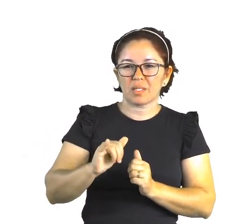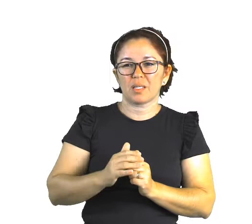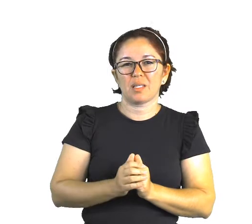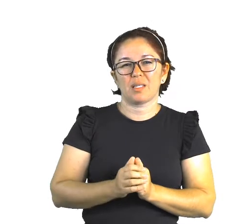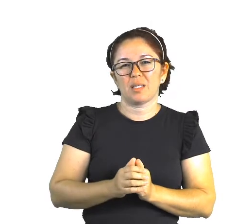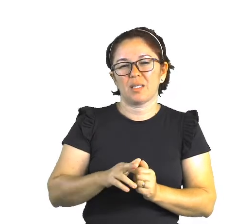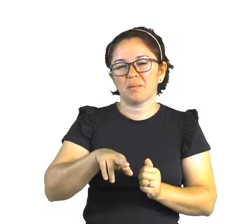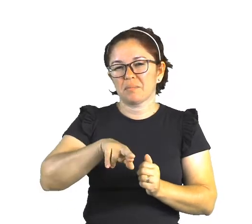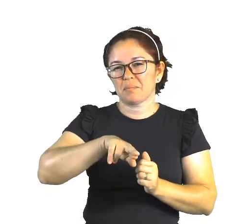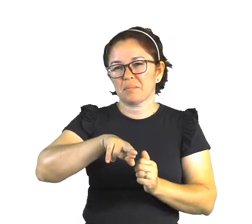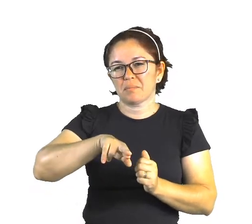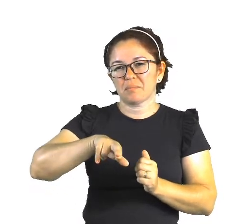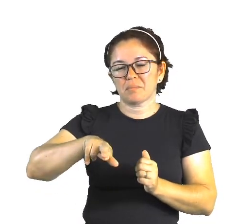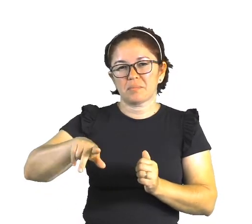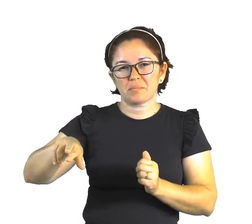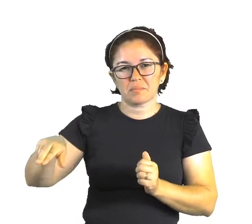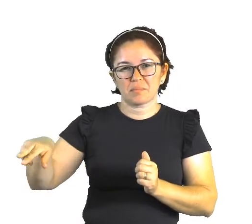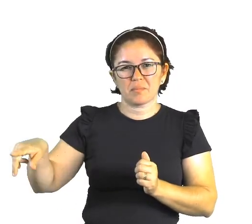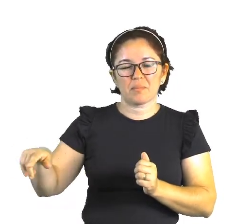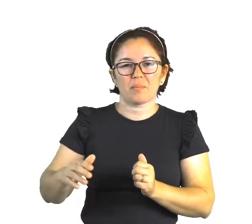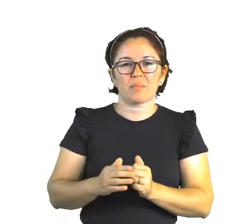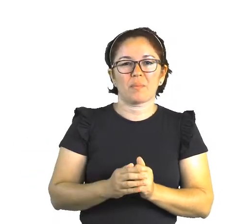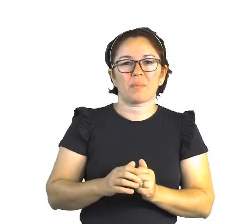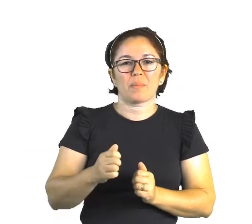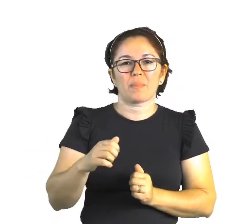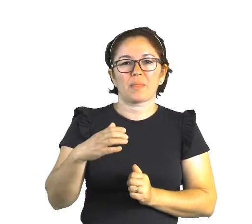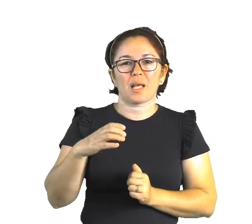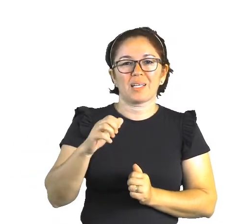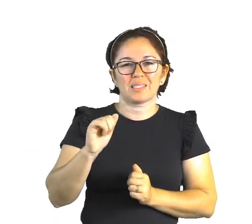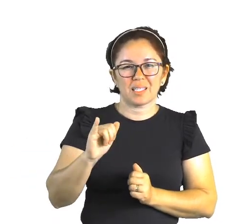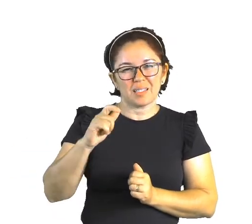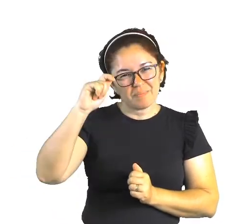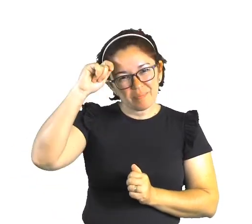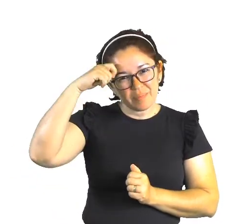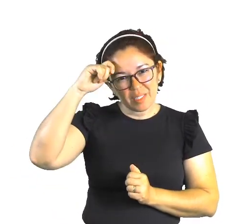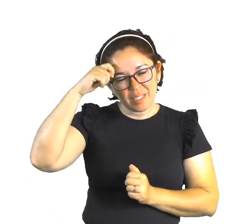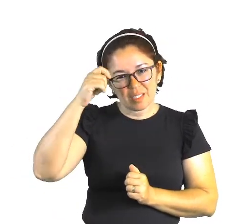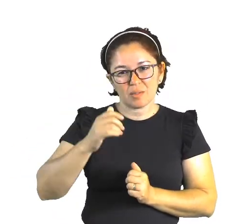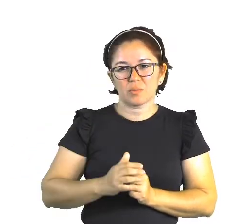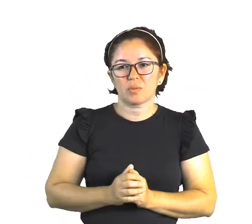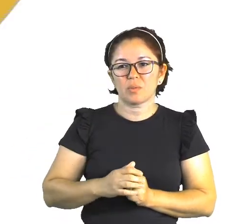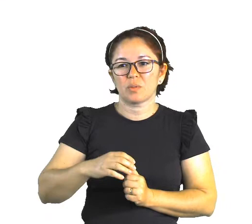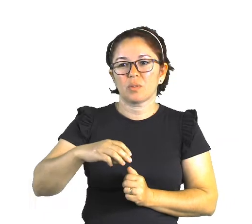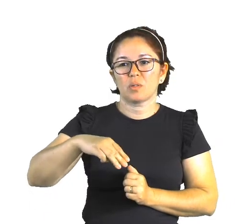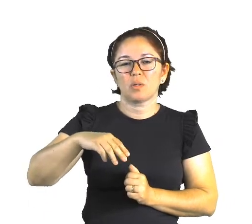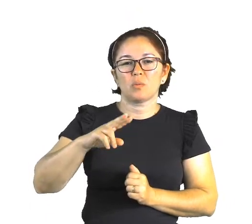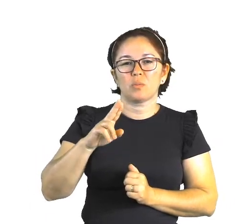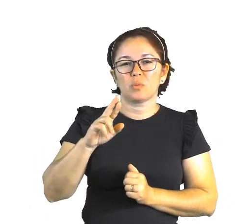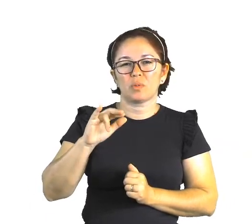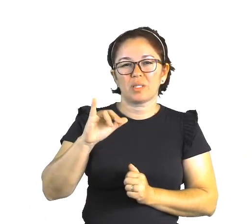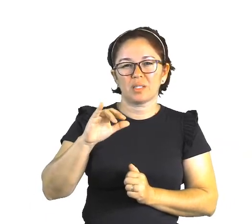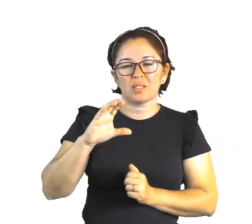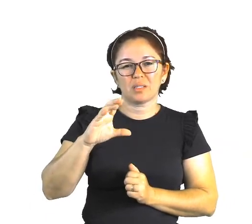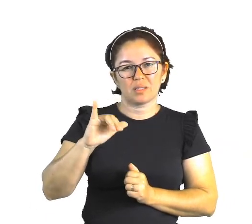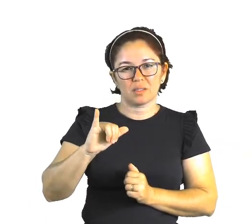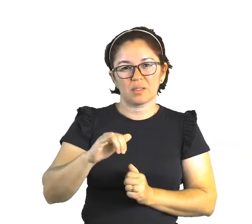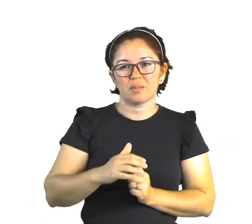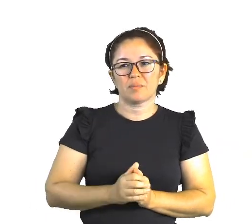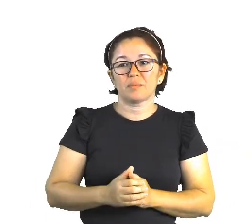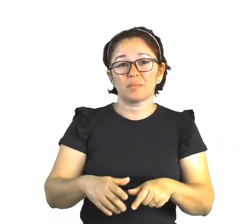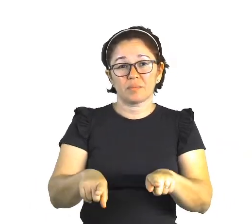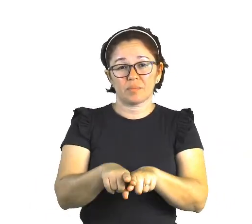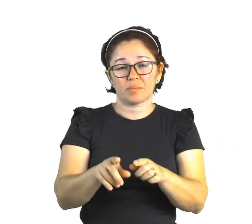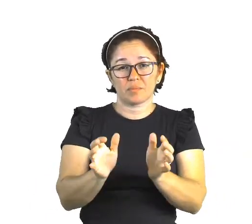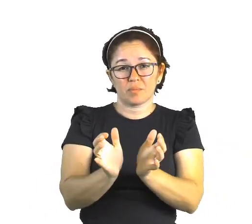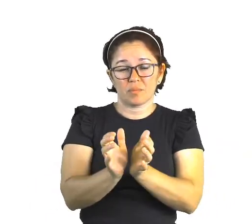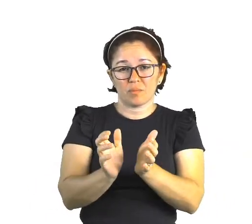que são plantas típicas da nossa região. Os Apinagés, eles também participam